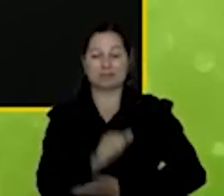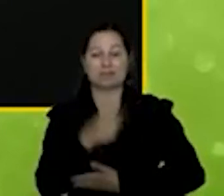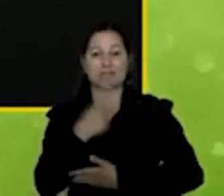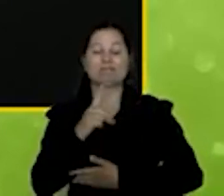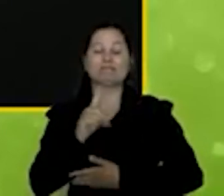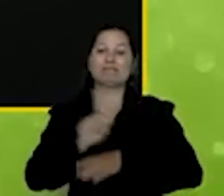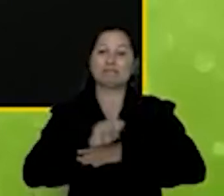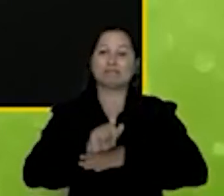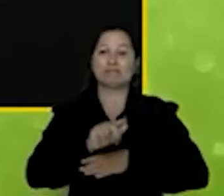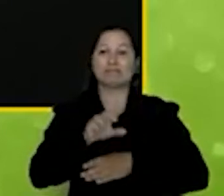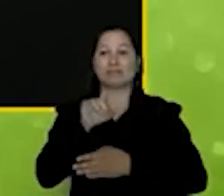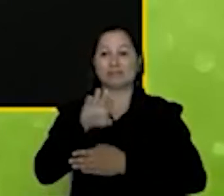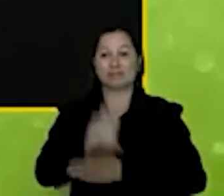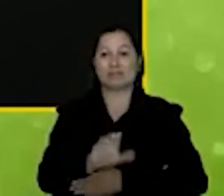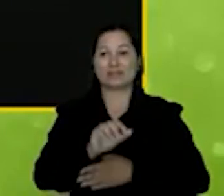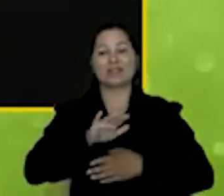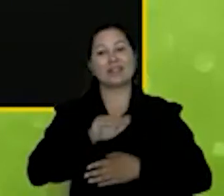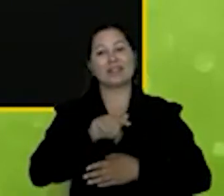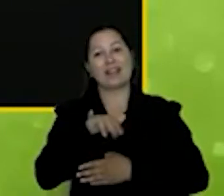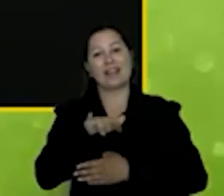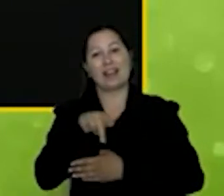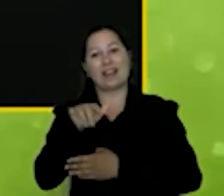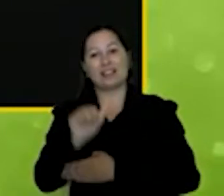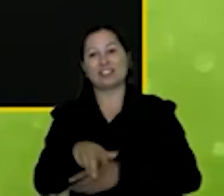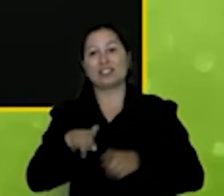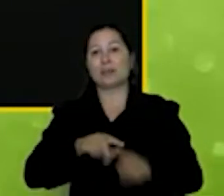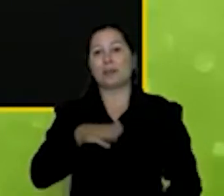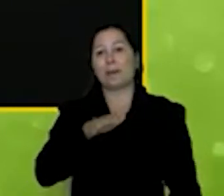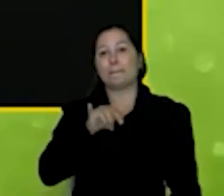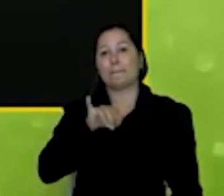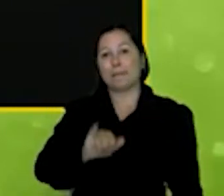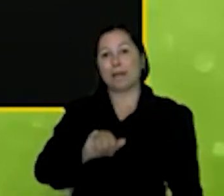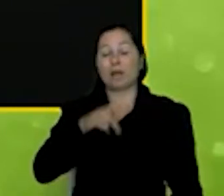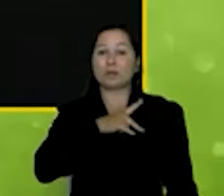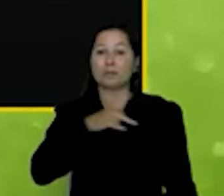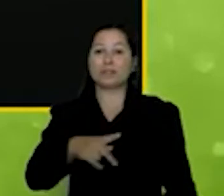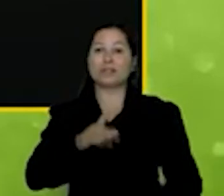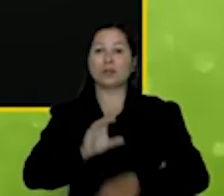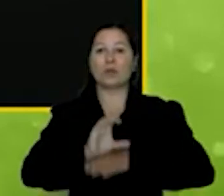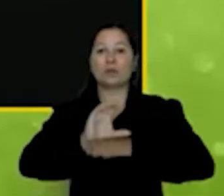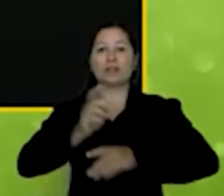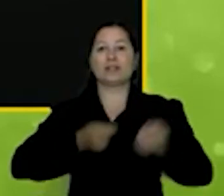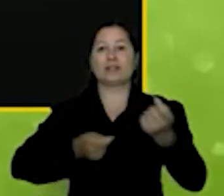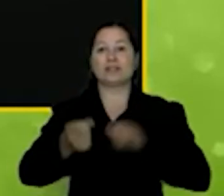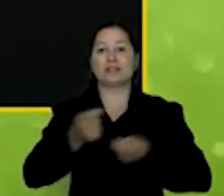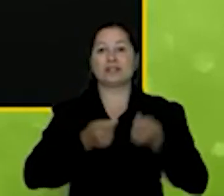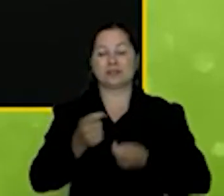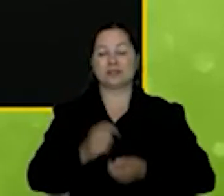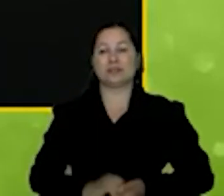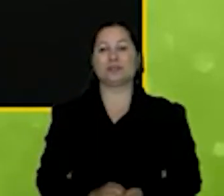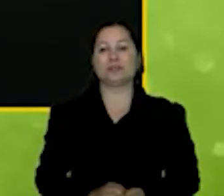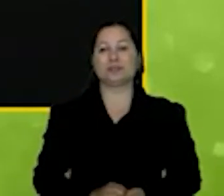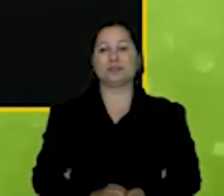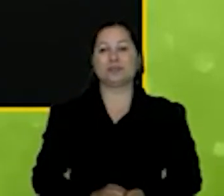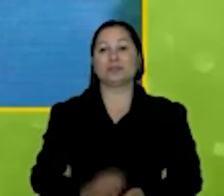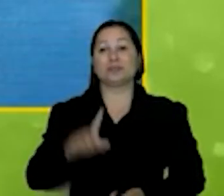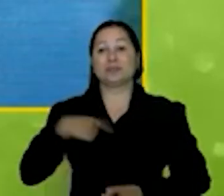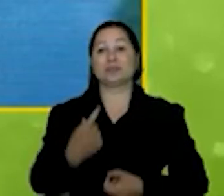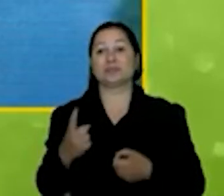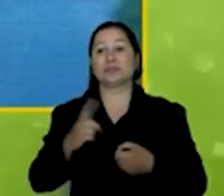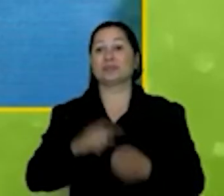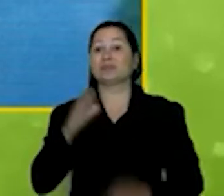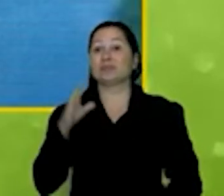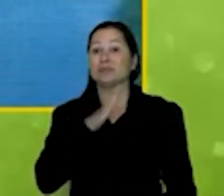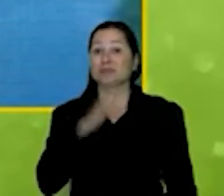BNDES Garagem e Maury Pessanha presidente do conselho de administração Artemisia nós voltaremos daqui a pouquinho